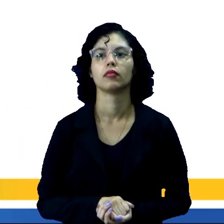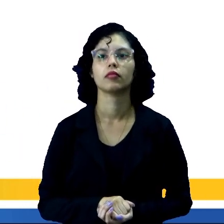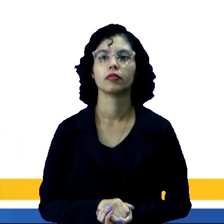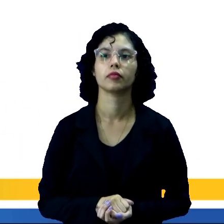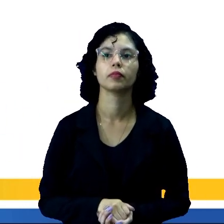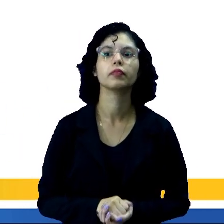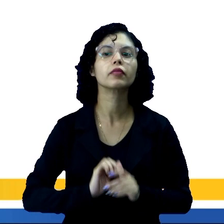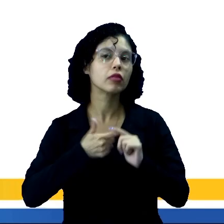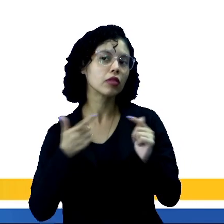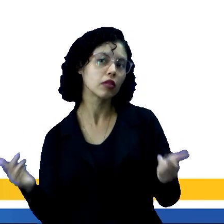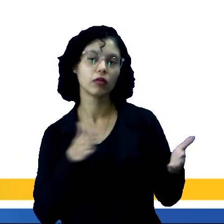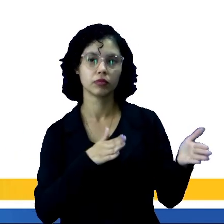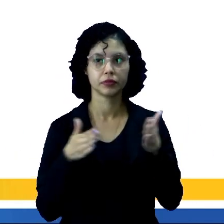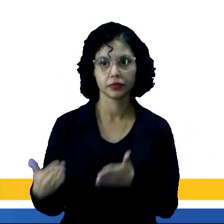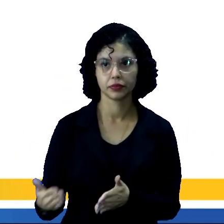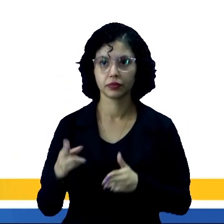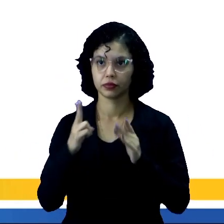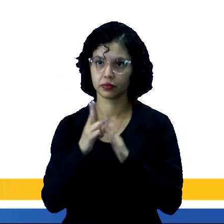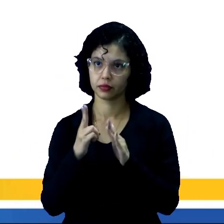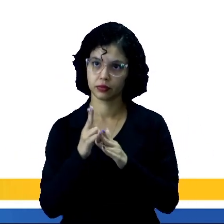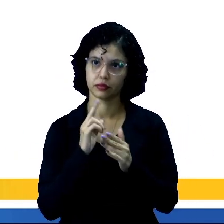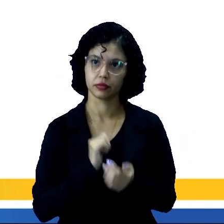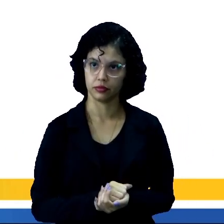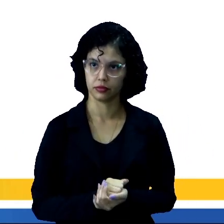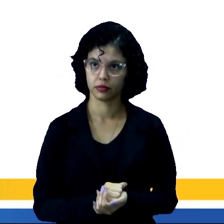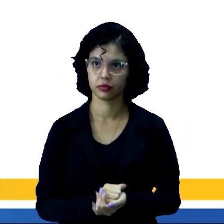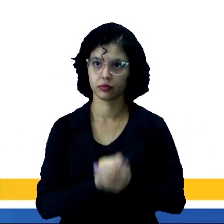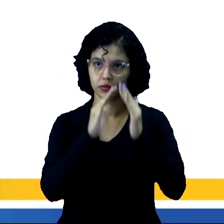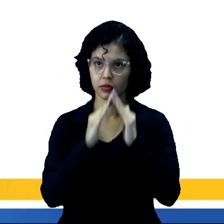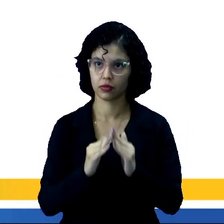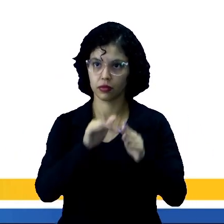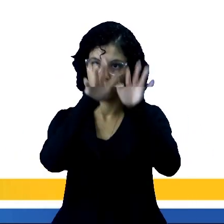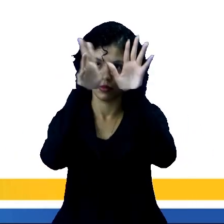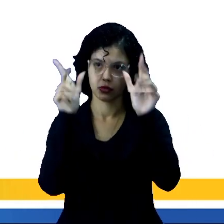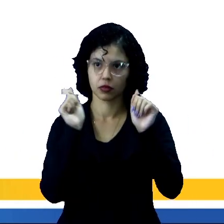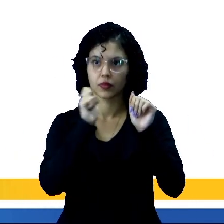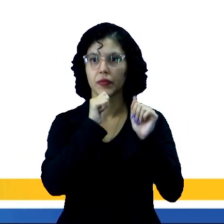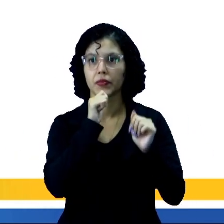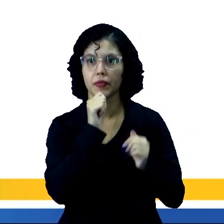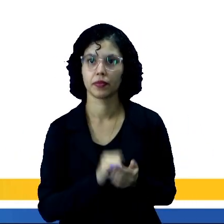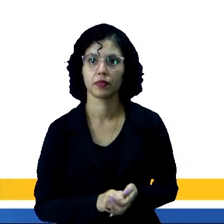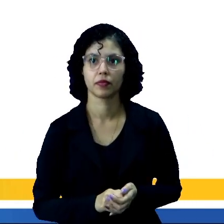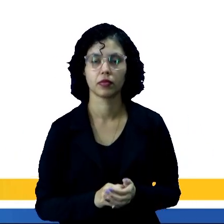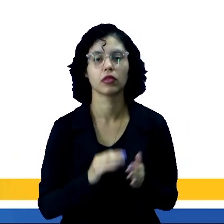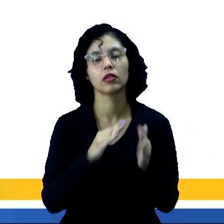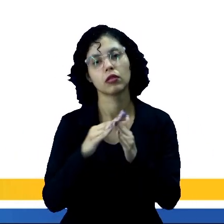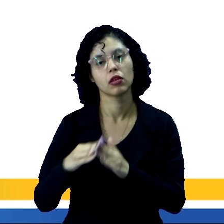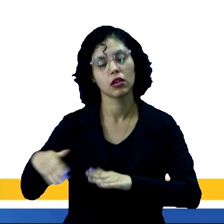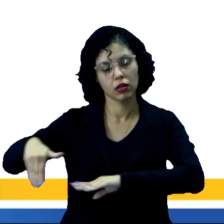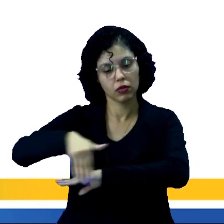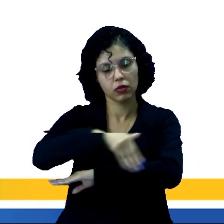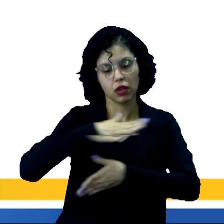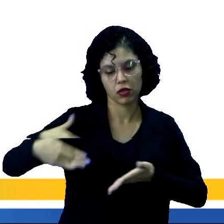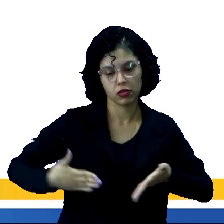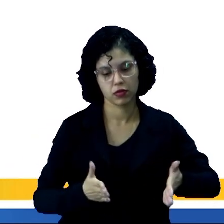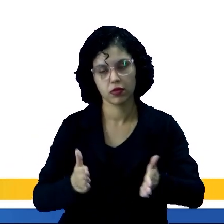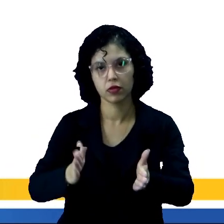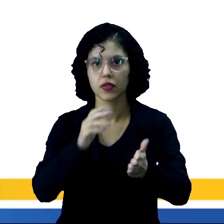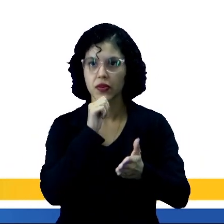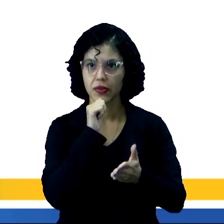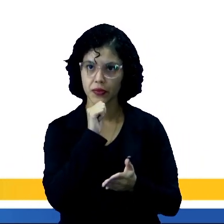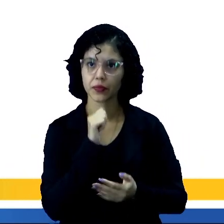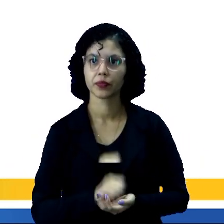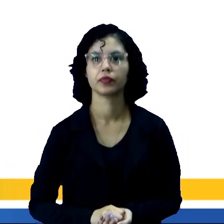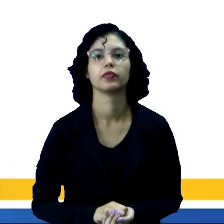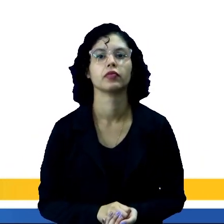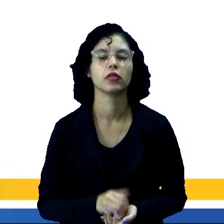A maior parte dos indígenas do Acre habitava nas margens dos rios, que são as regiões da Várzea, devido ali